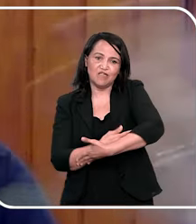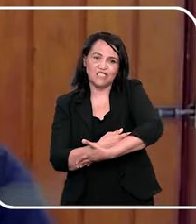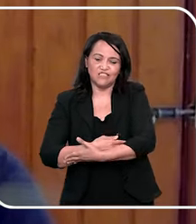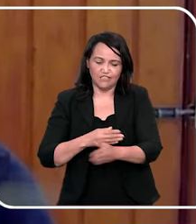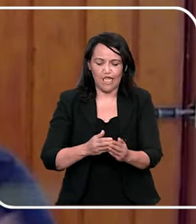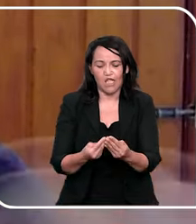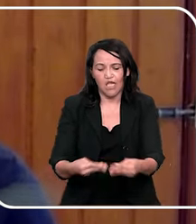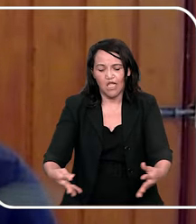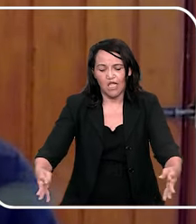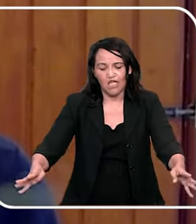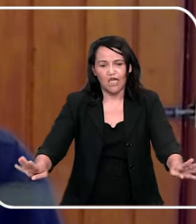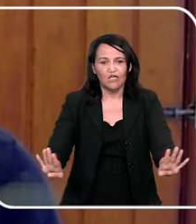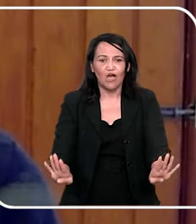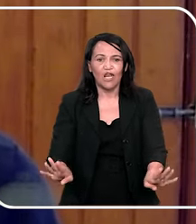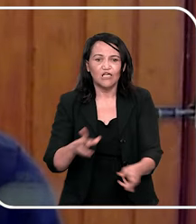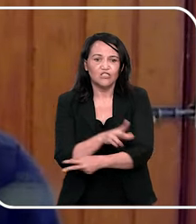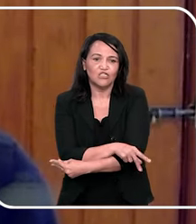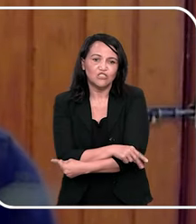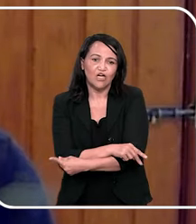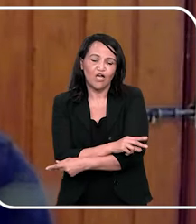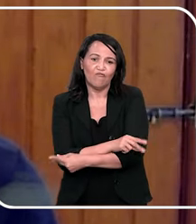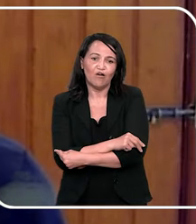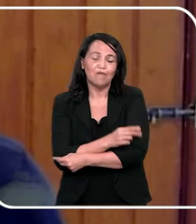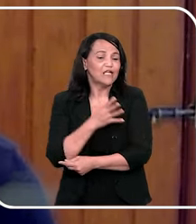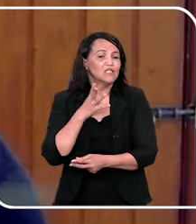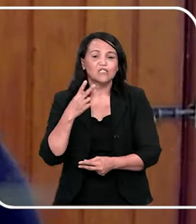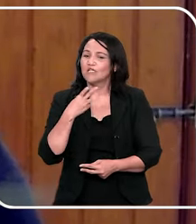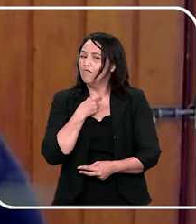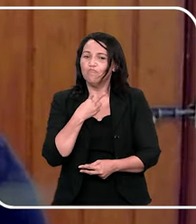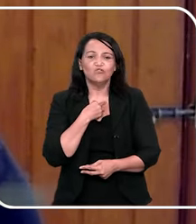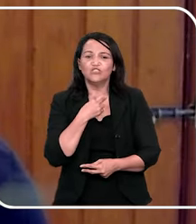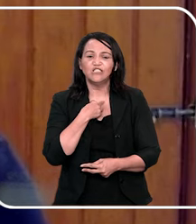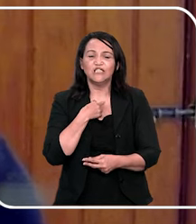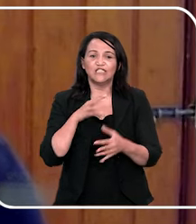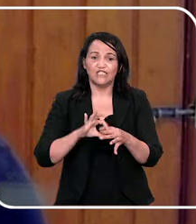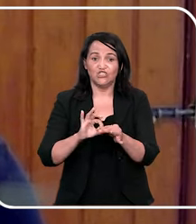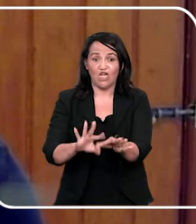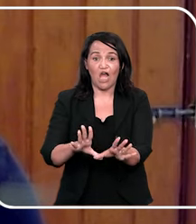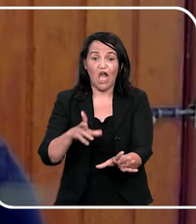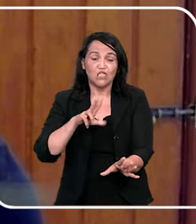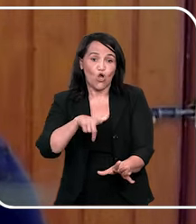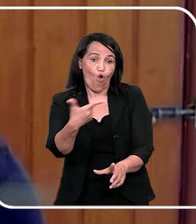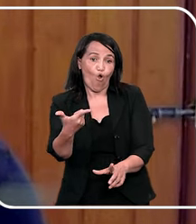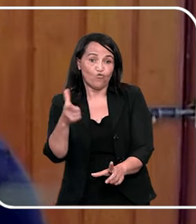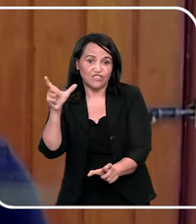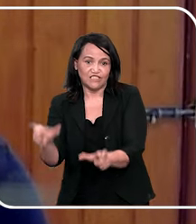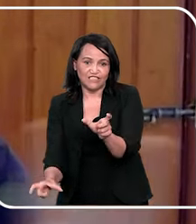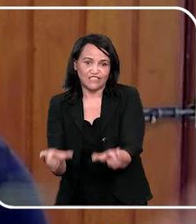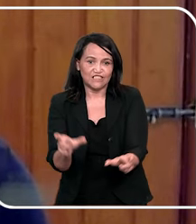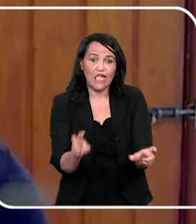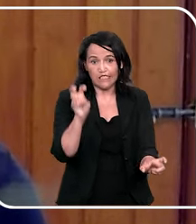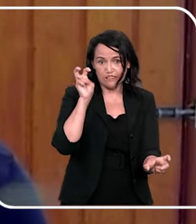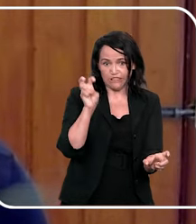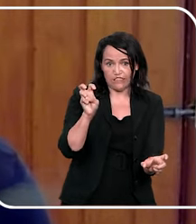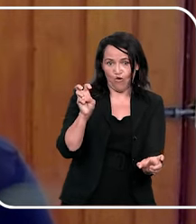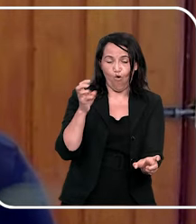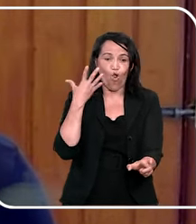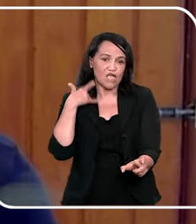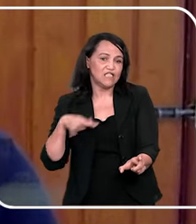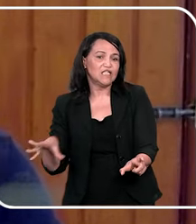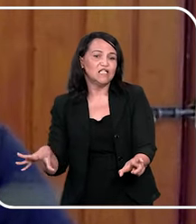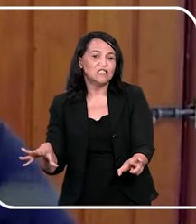toalhas, faz lá, brinca, eu tinha que trocar a fralda, mas eu não podia deixar as outras crianças sozinhas, né, eram cinco crianças,